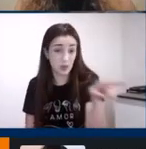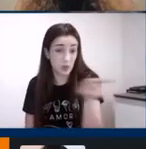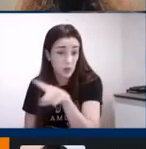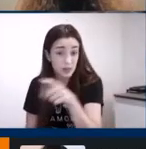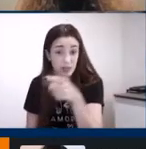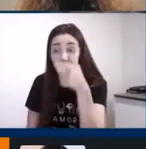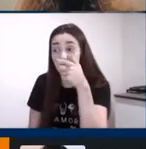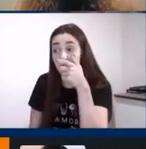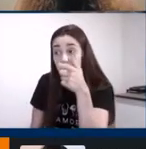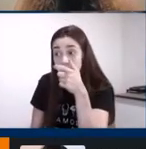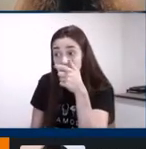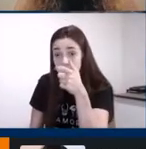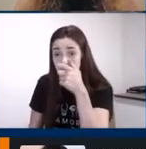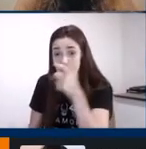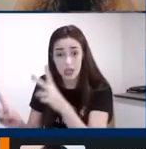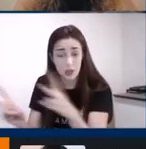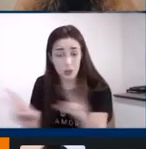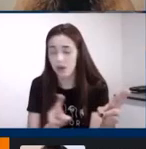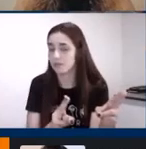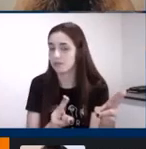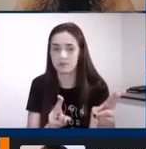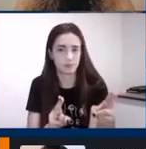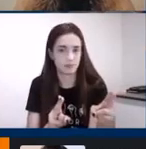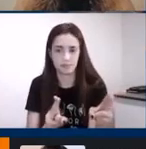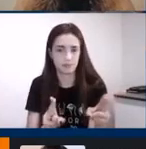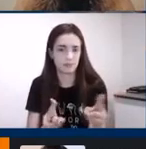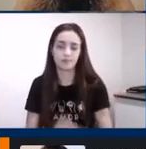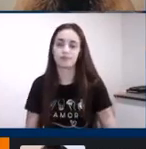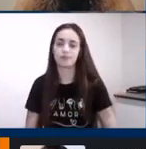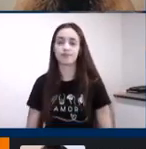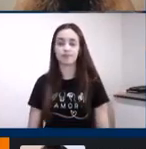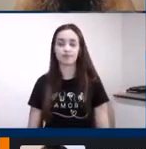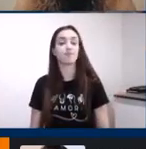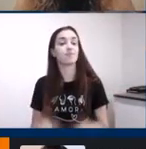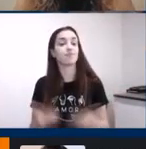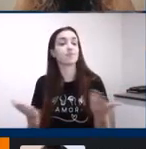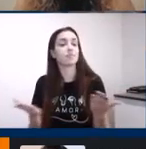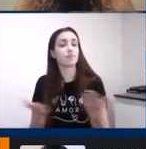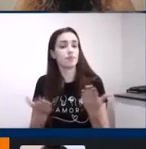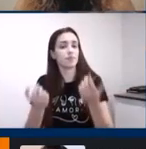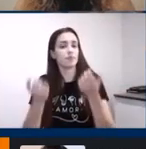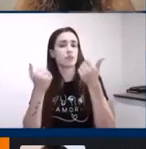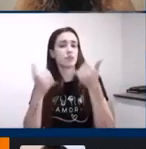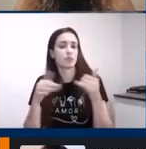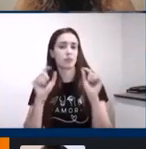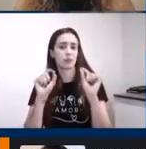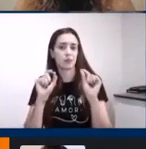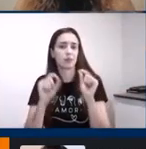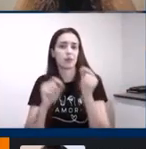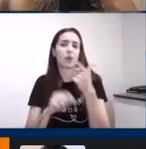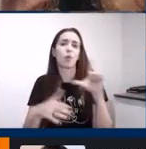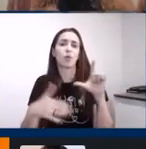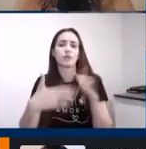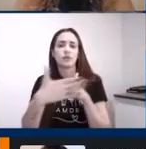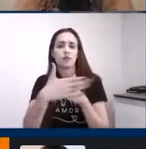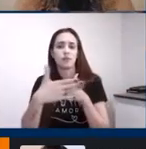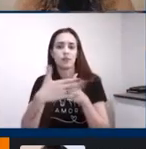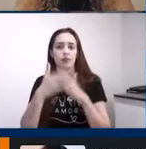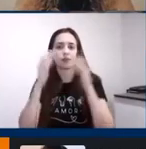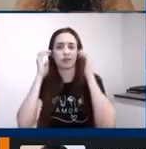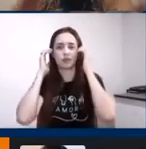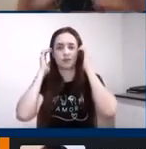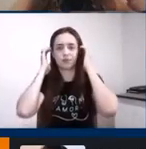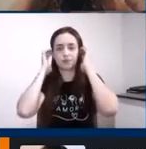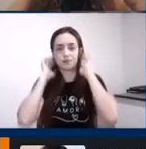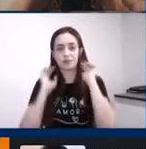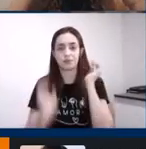pessoa. Vamos começar a falar um pouquinho agora de outras limitações. Primeiro,